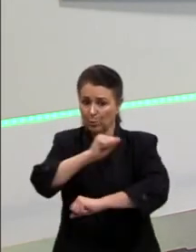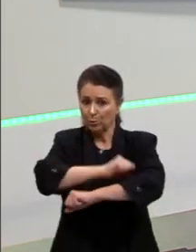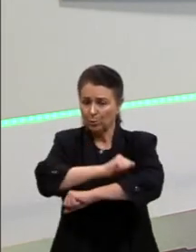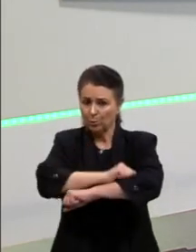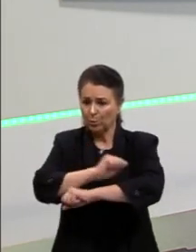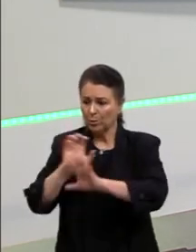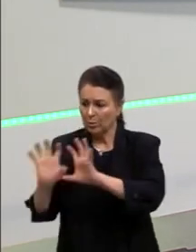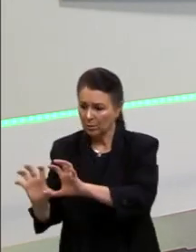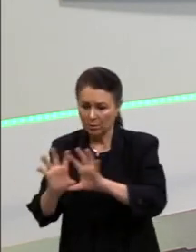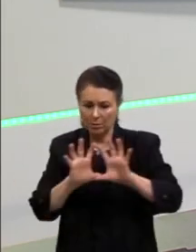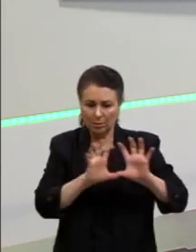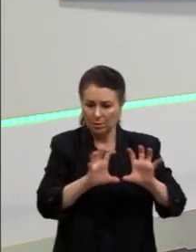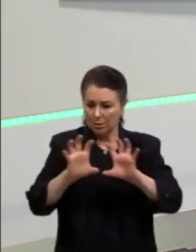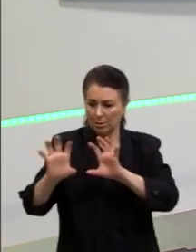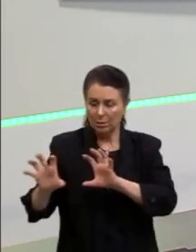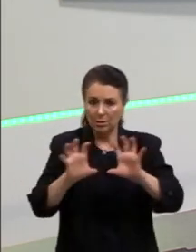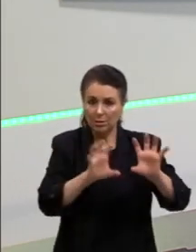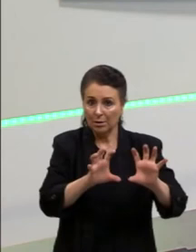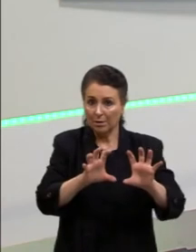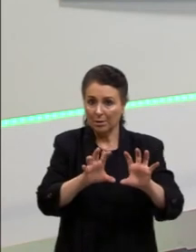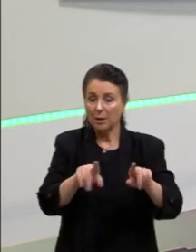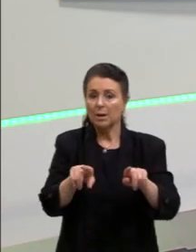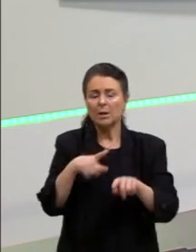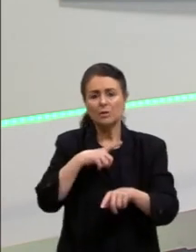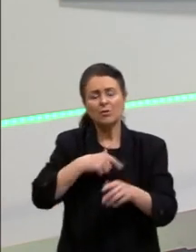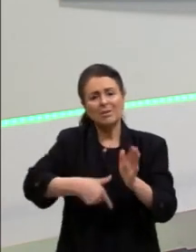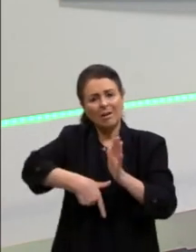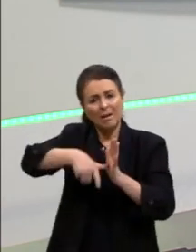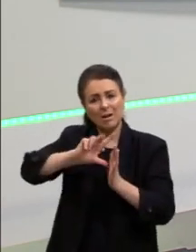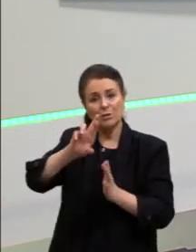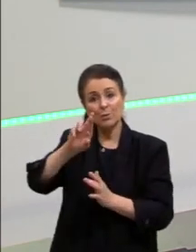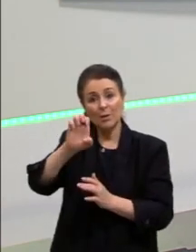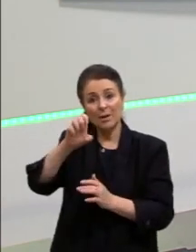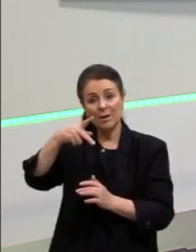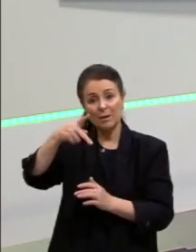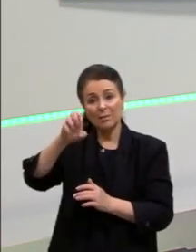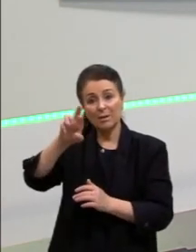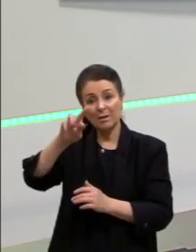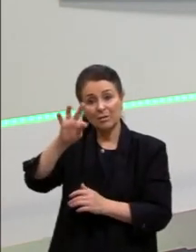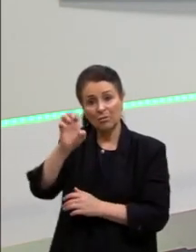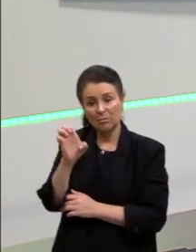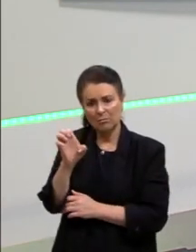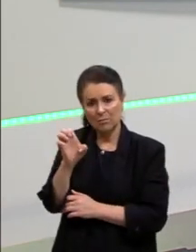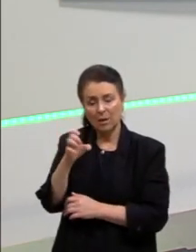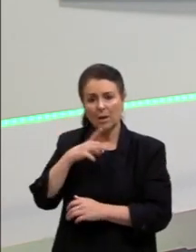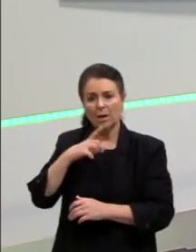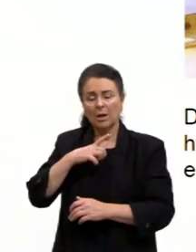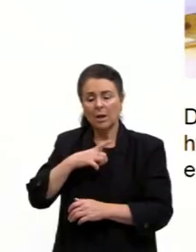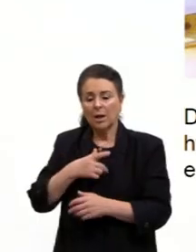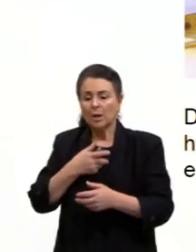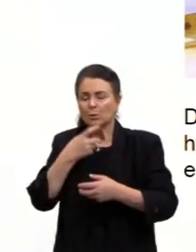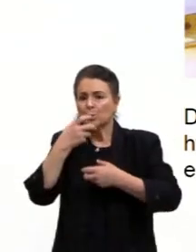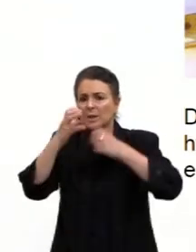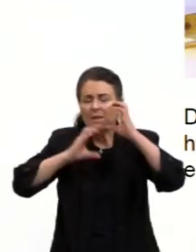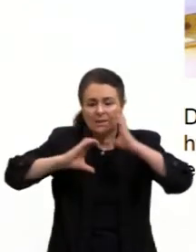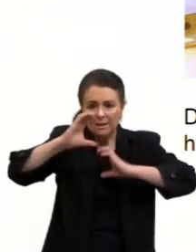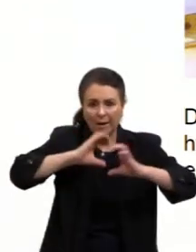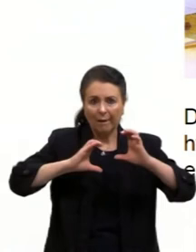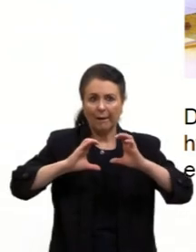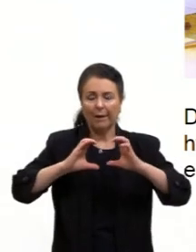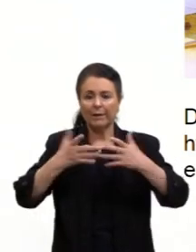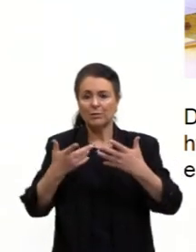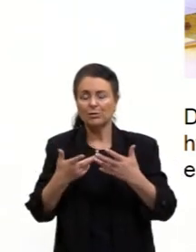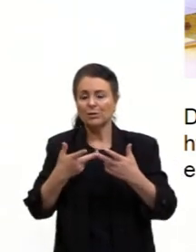repente. Então, pensar no peso da tradição africana de entoar, de cantar, de falar, de